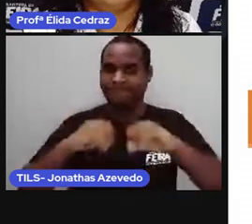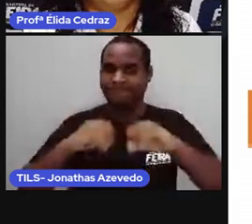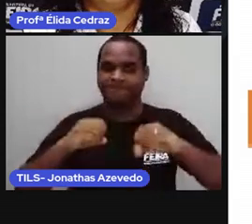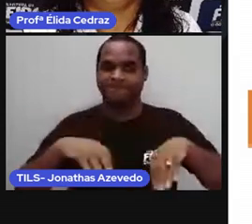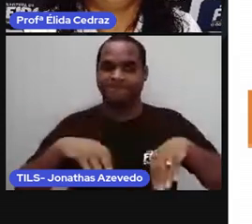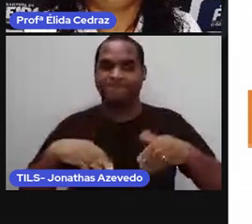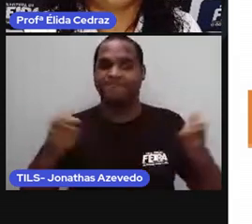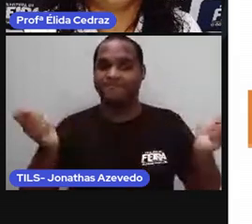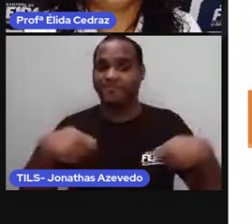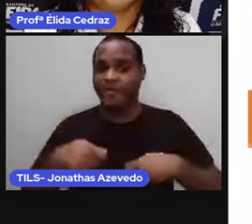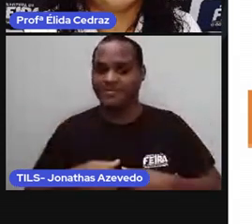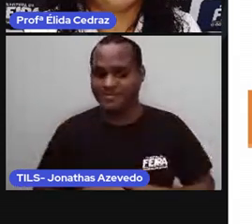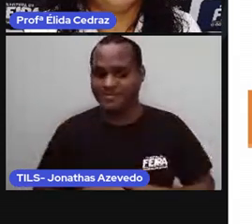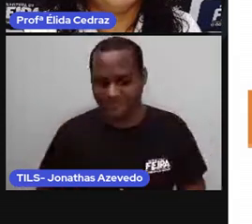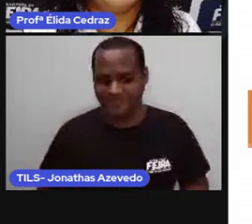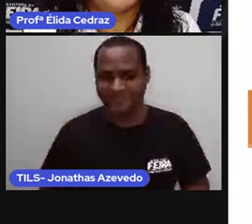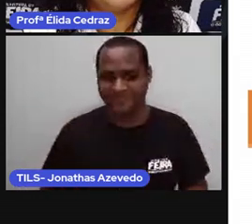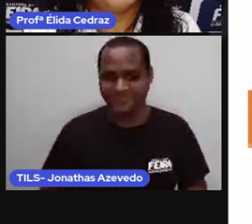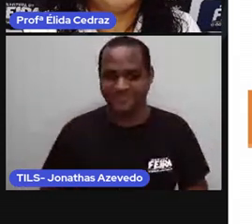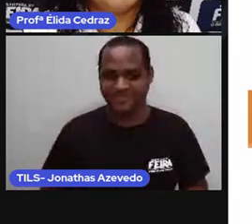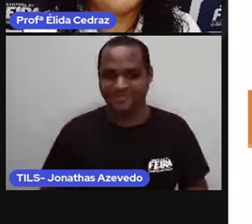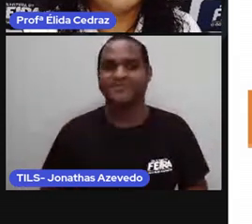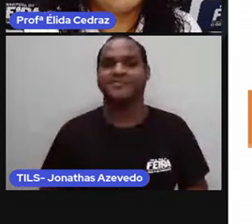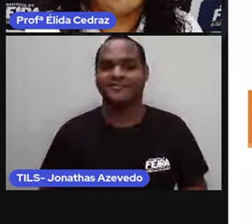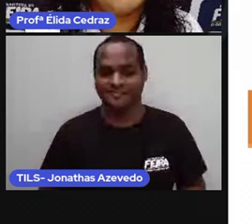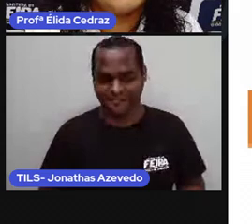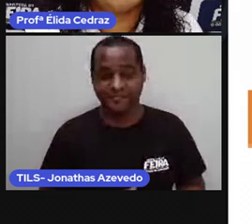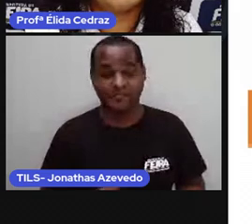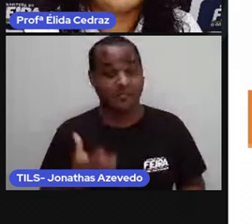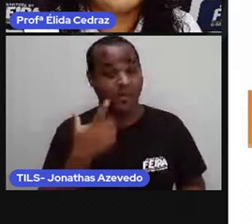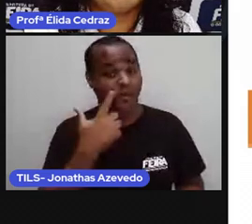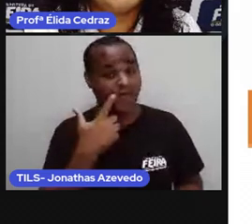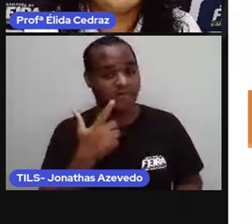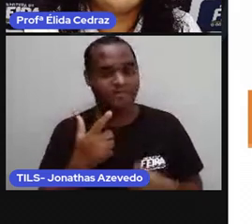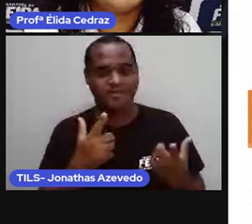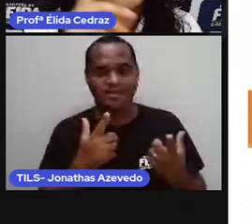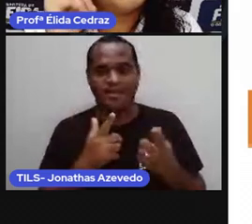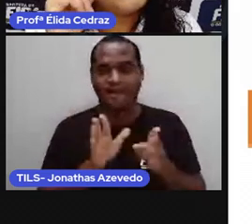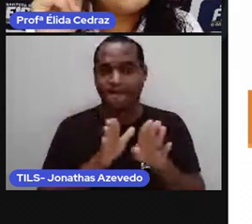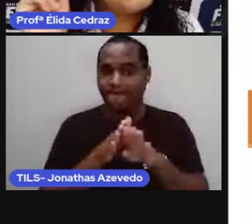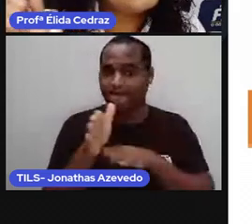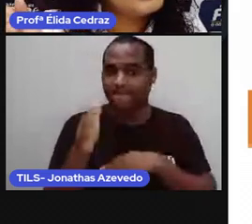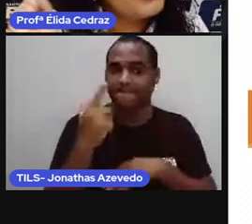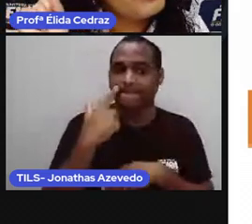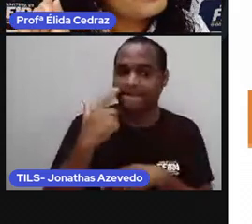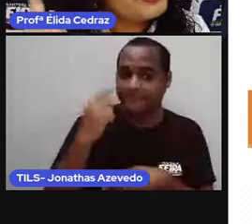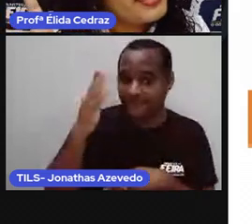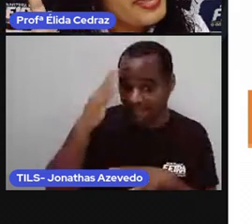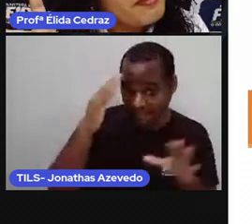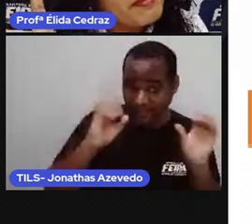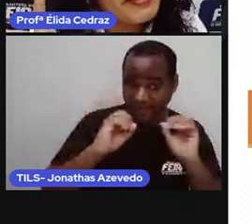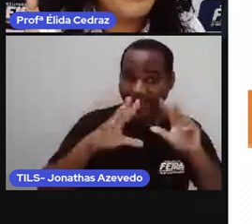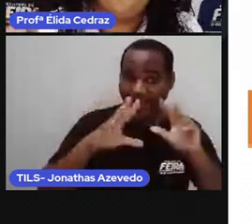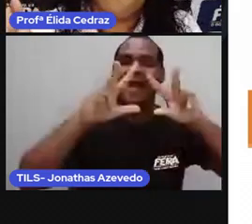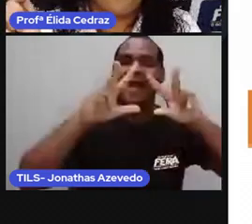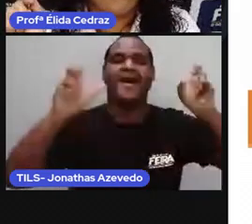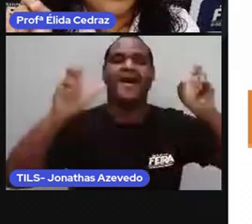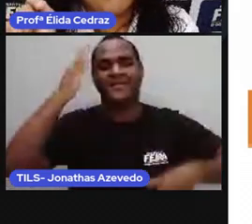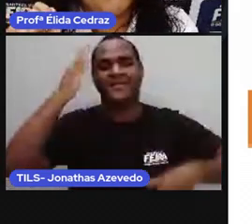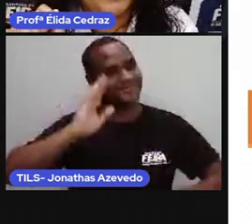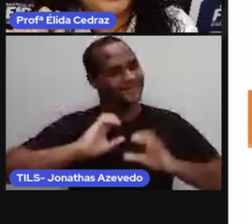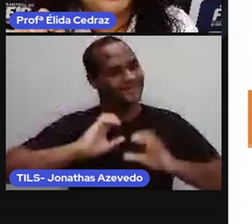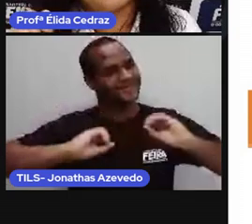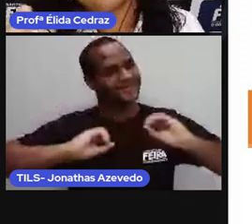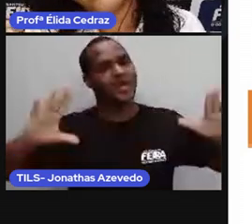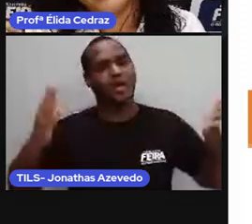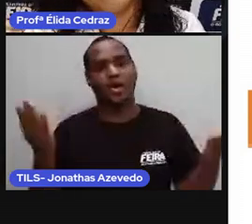vamos praticar na atividade. Olha aí o conselho da menininha Entendi o tema agora